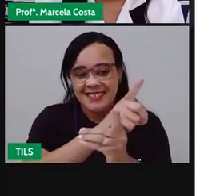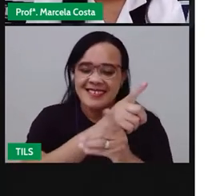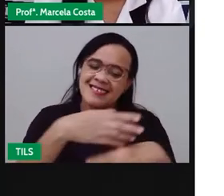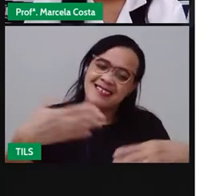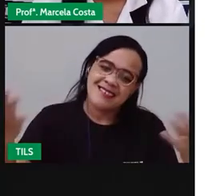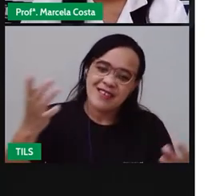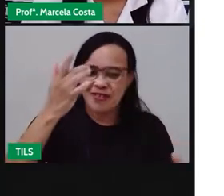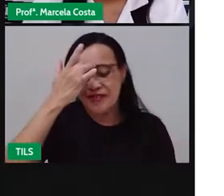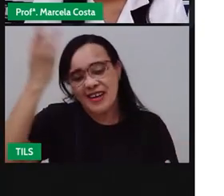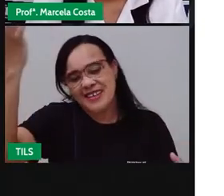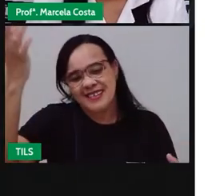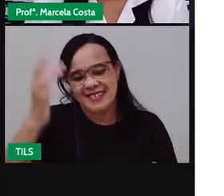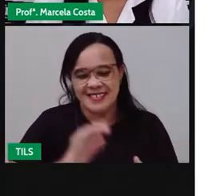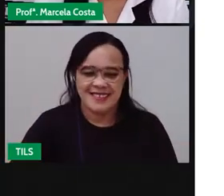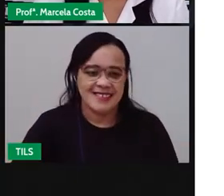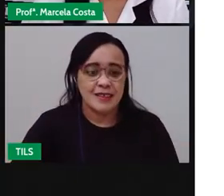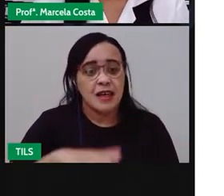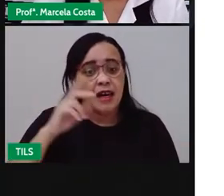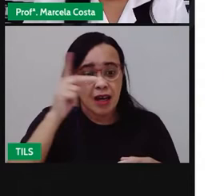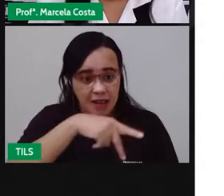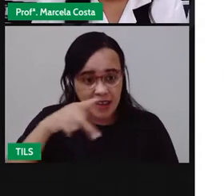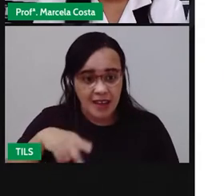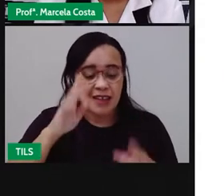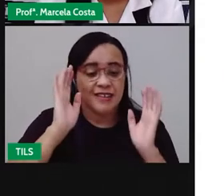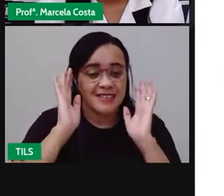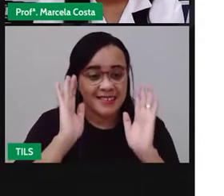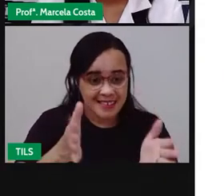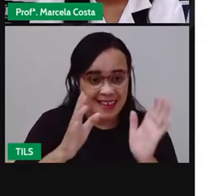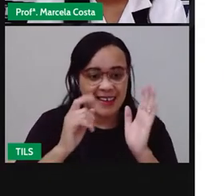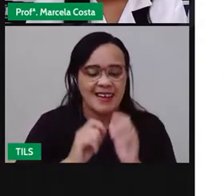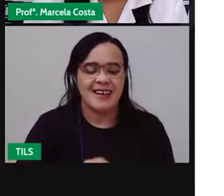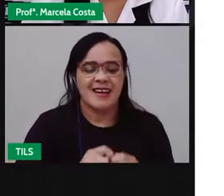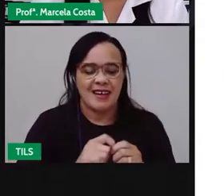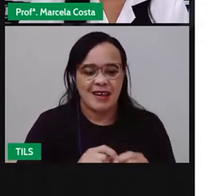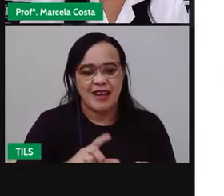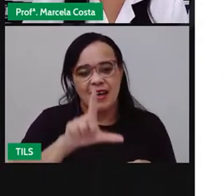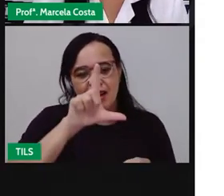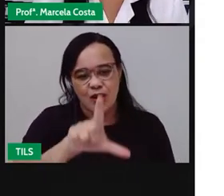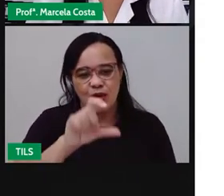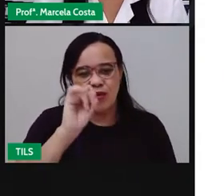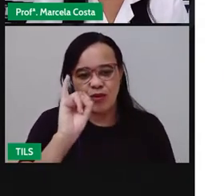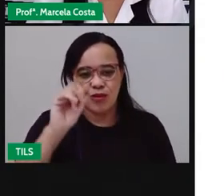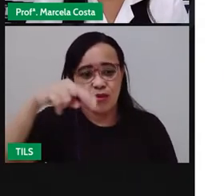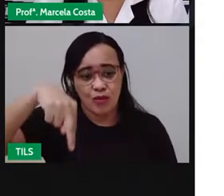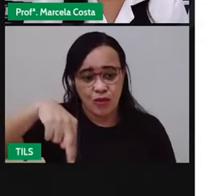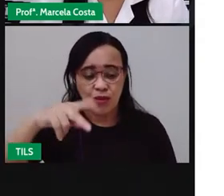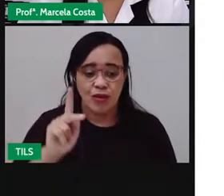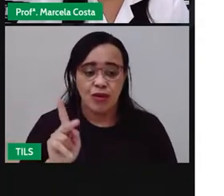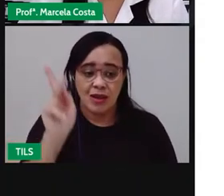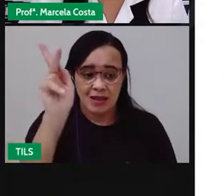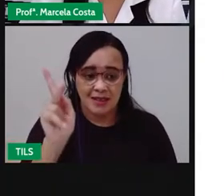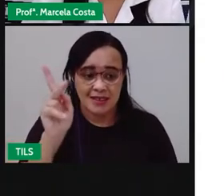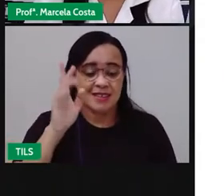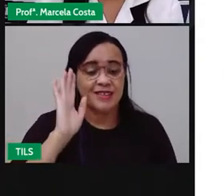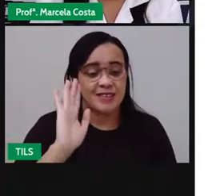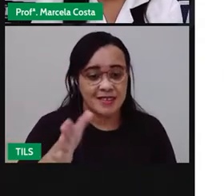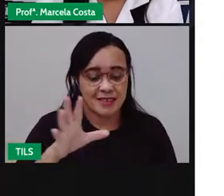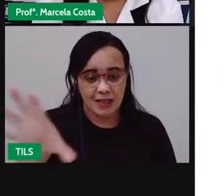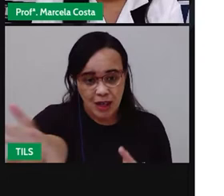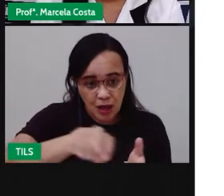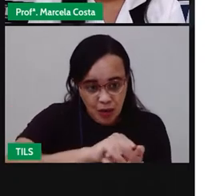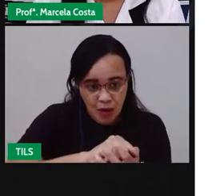Eu já deixei aqui na apresentação o link que você vai acessar para